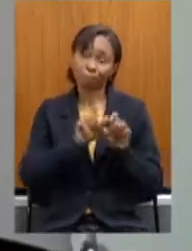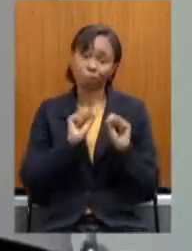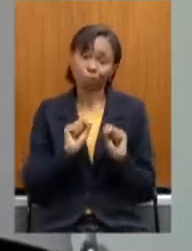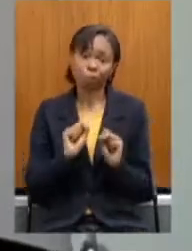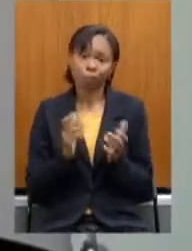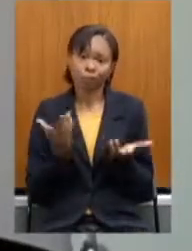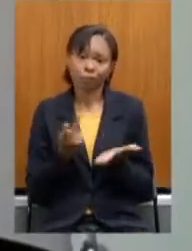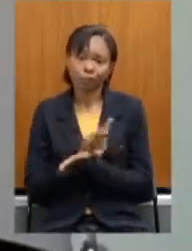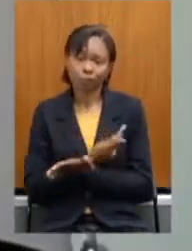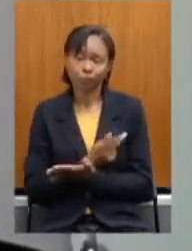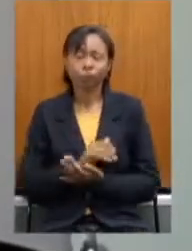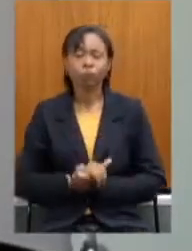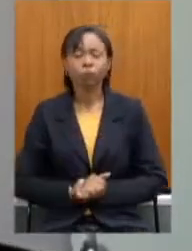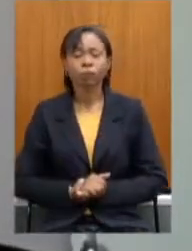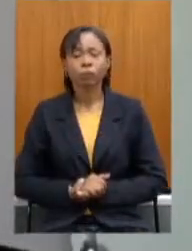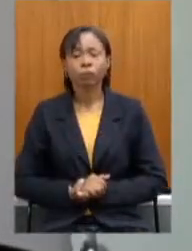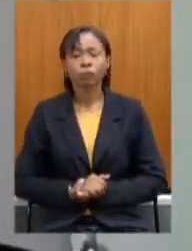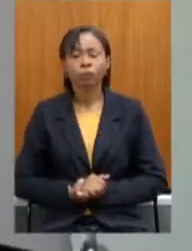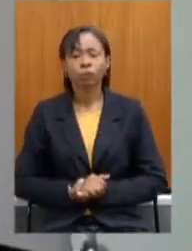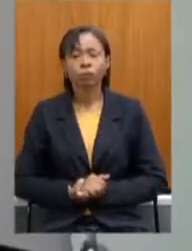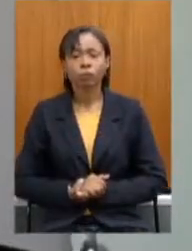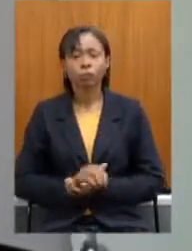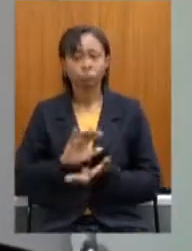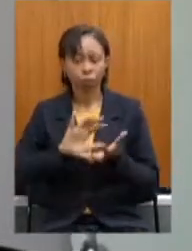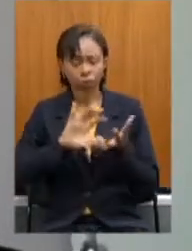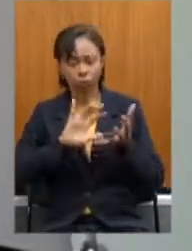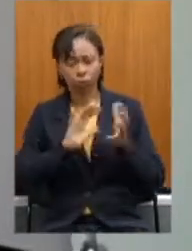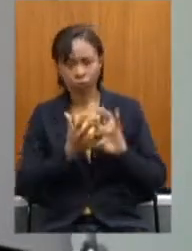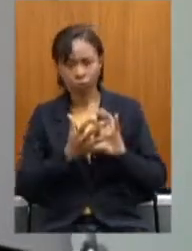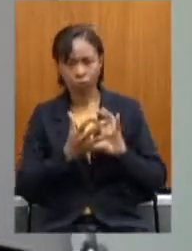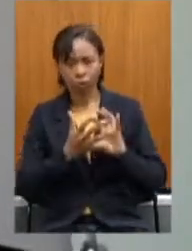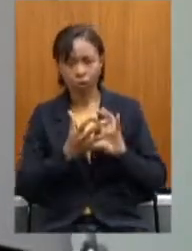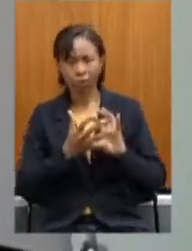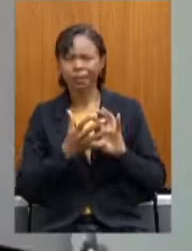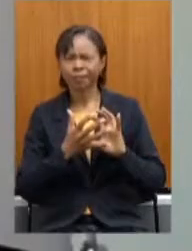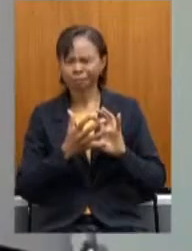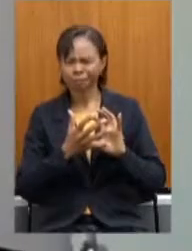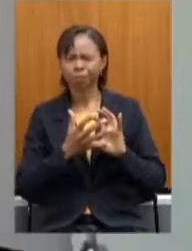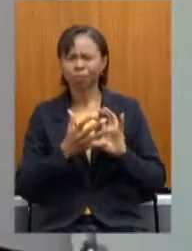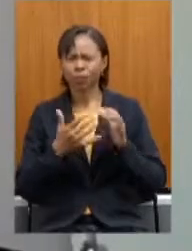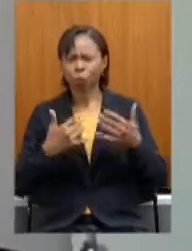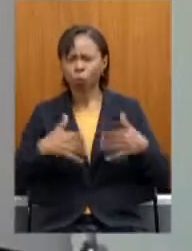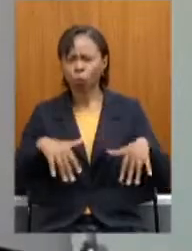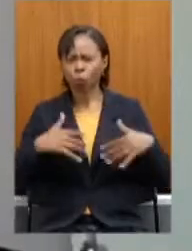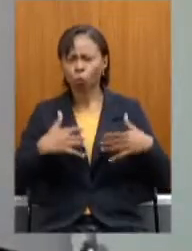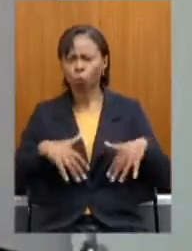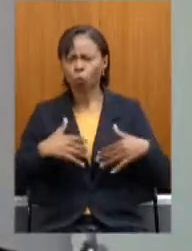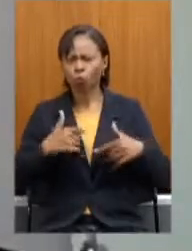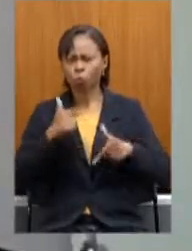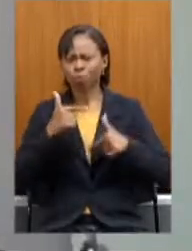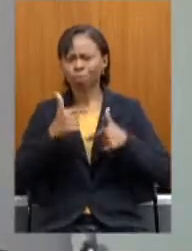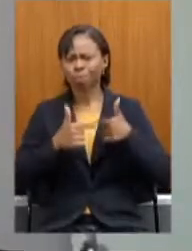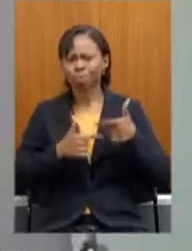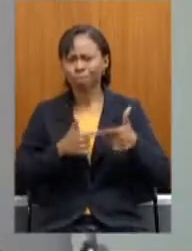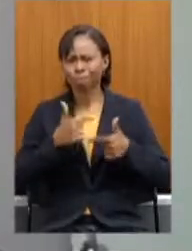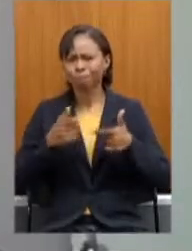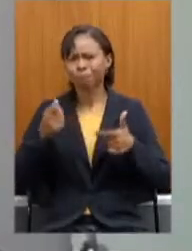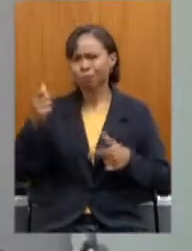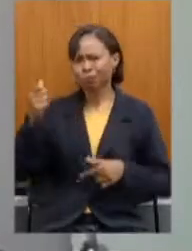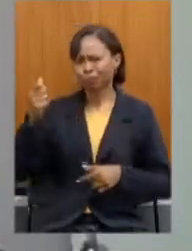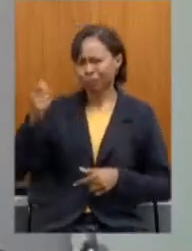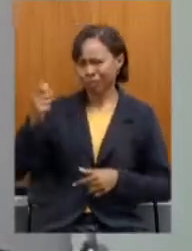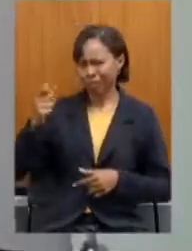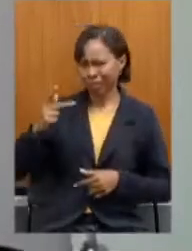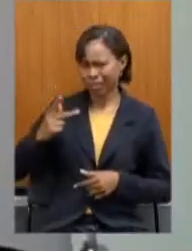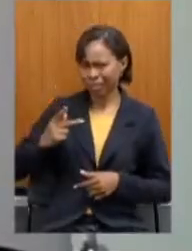a reforma é um projeto extremamente oneroso para o aposentado e o pensionista porque